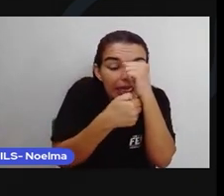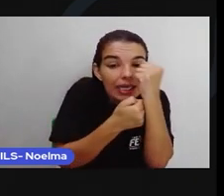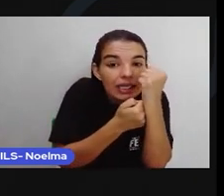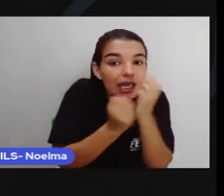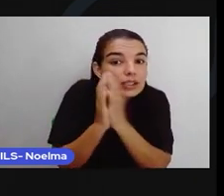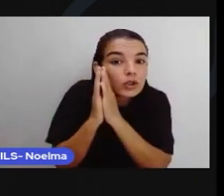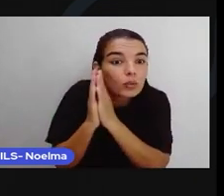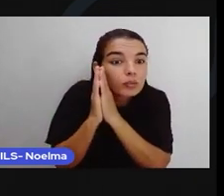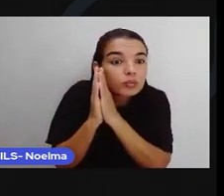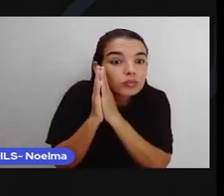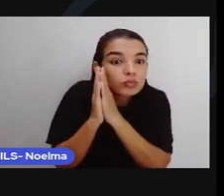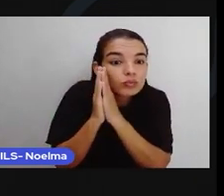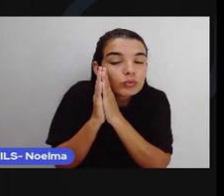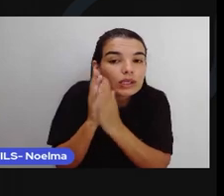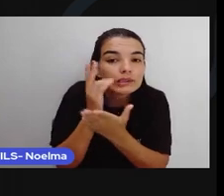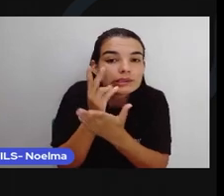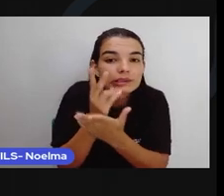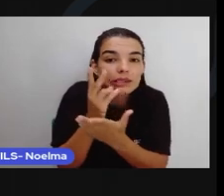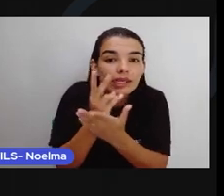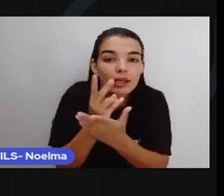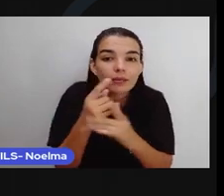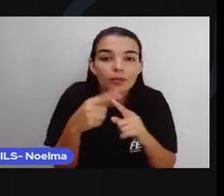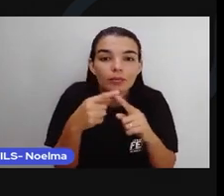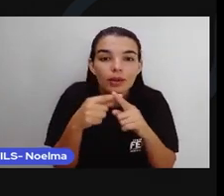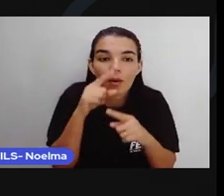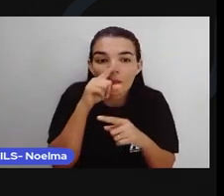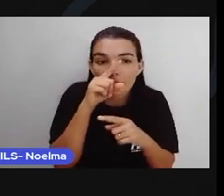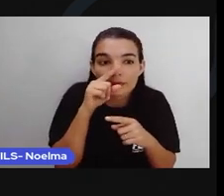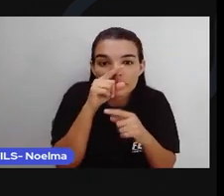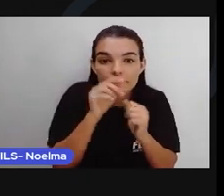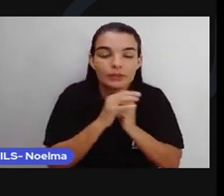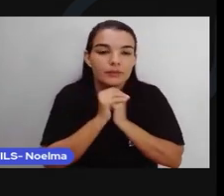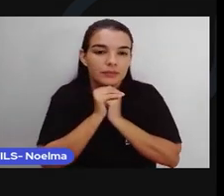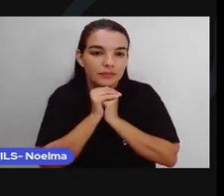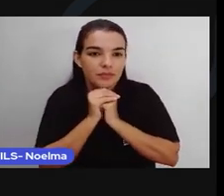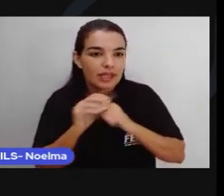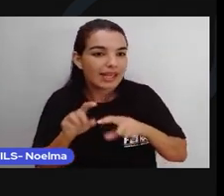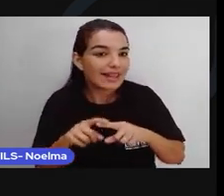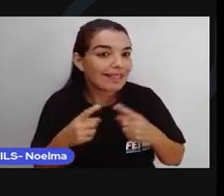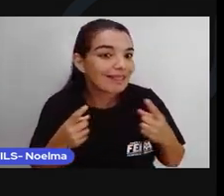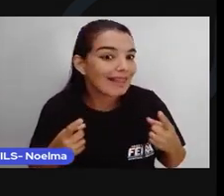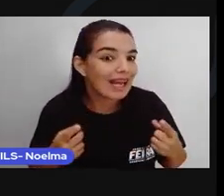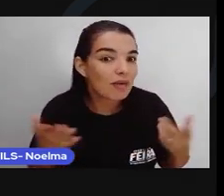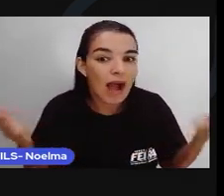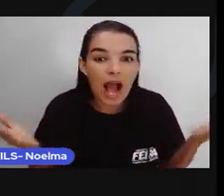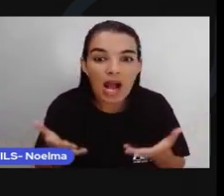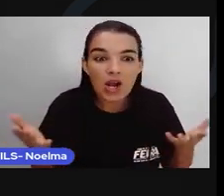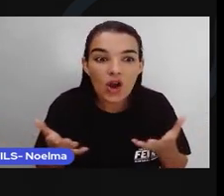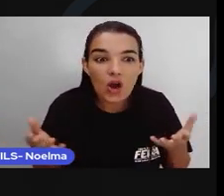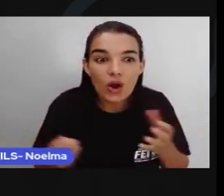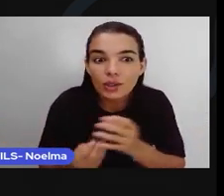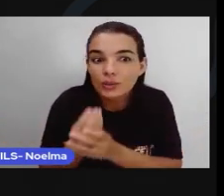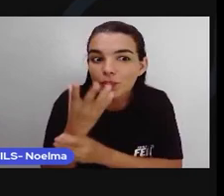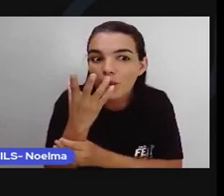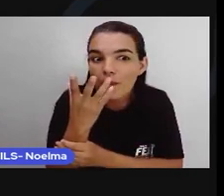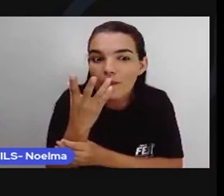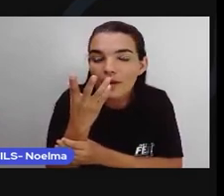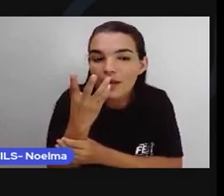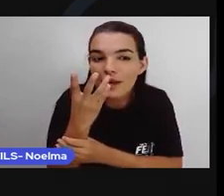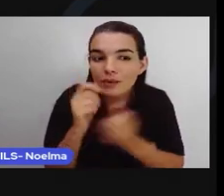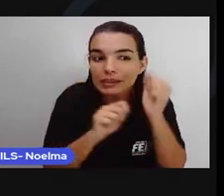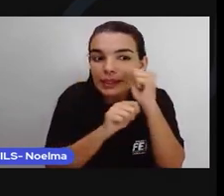revelar sem perigo Agora que descobriram o mistério Sobre o Minhocão do Paris